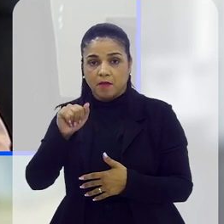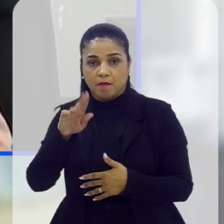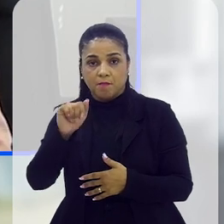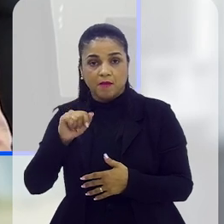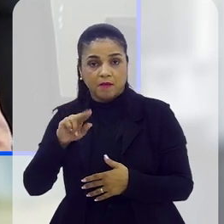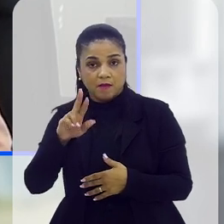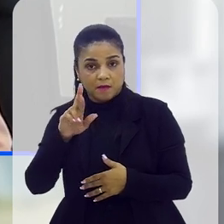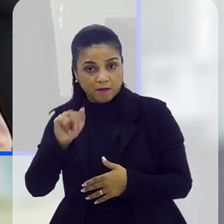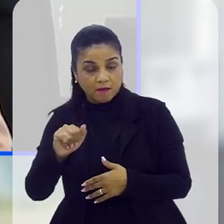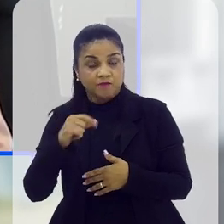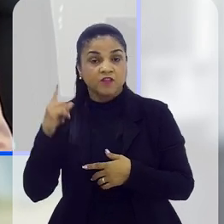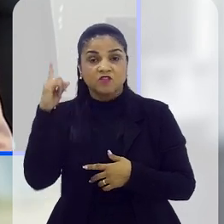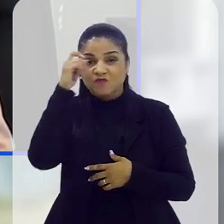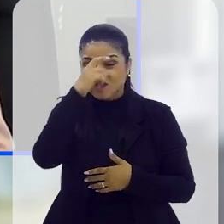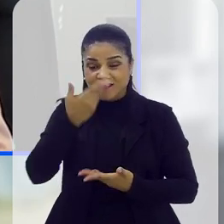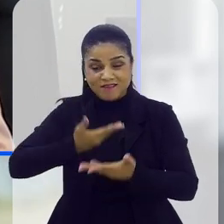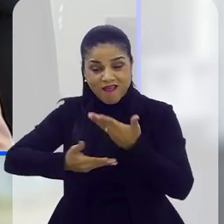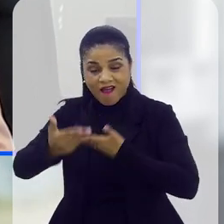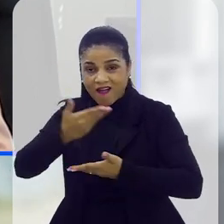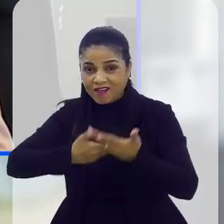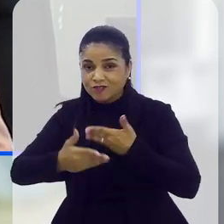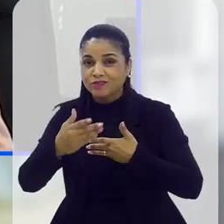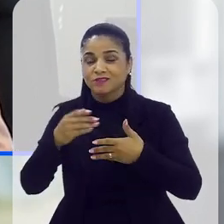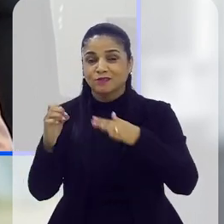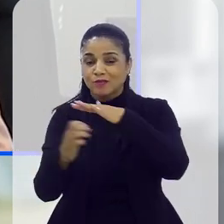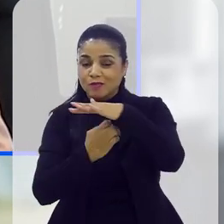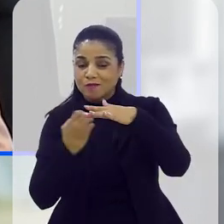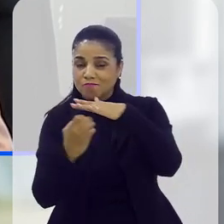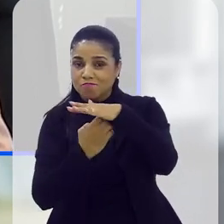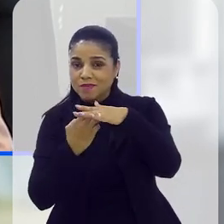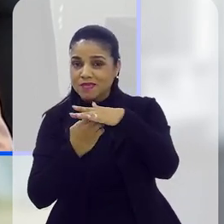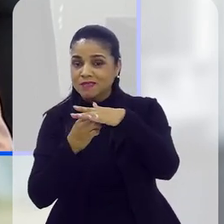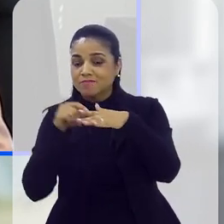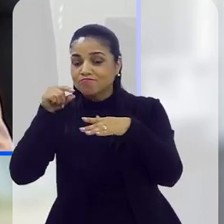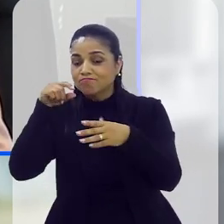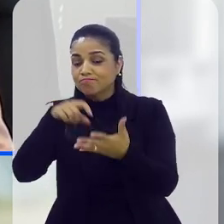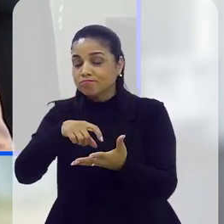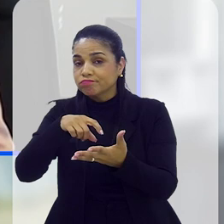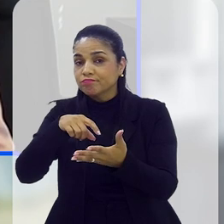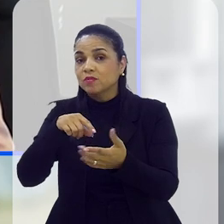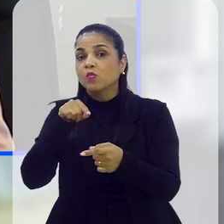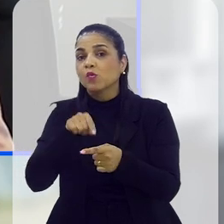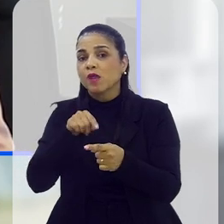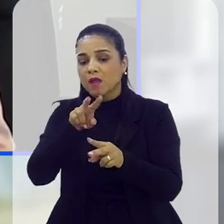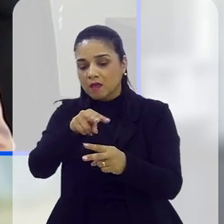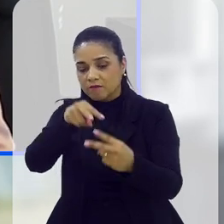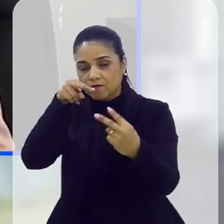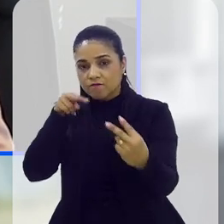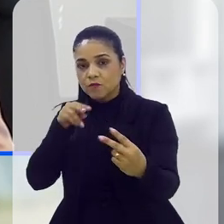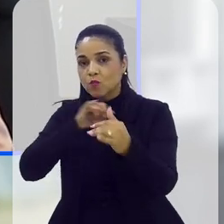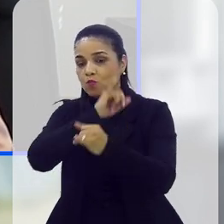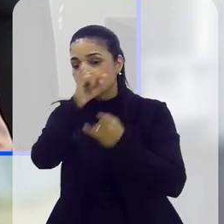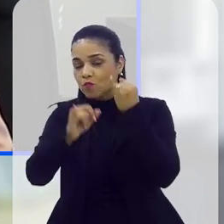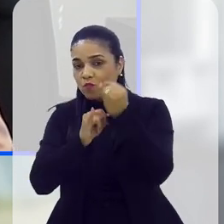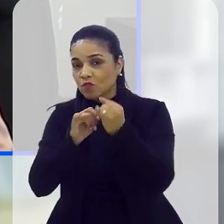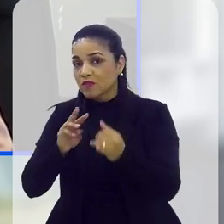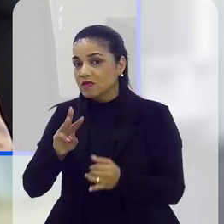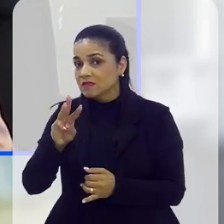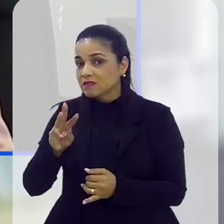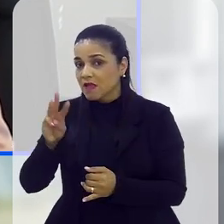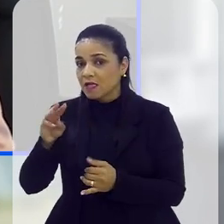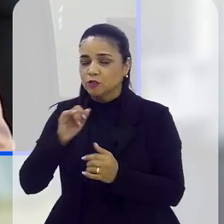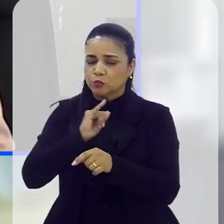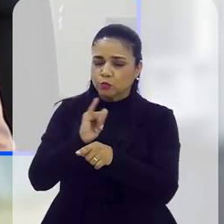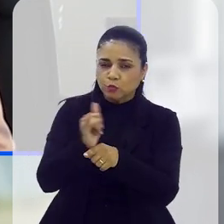articulação com as empresas que são, na verdade, sede que abrigam esses sites,